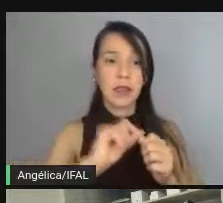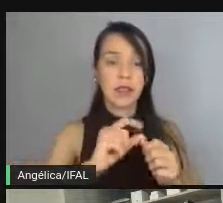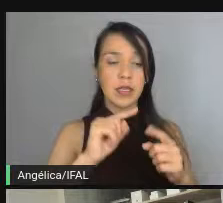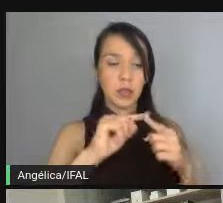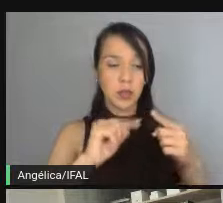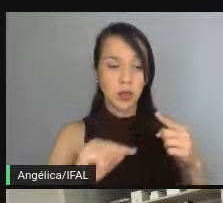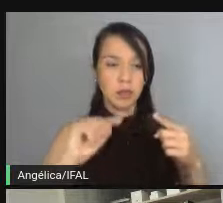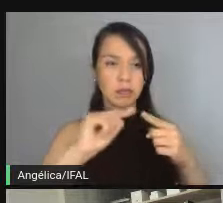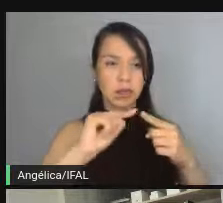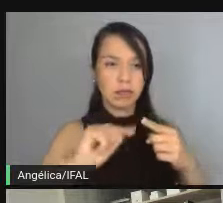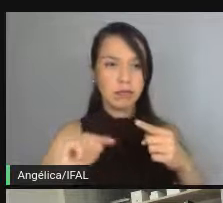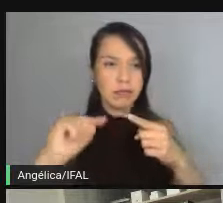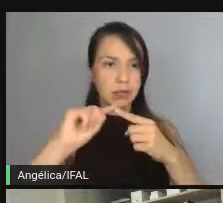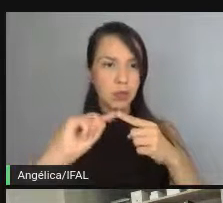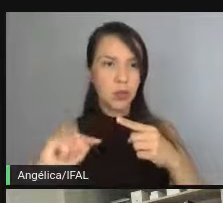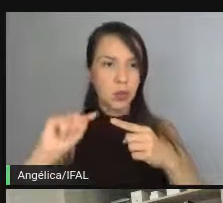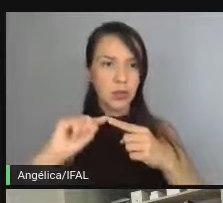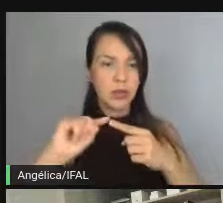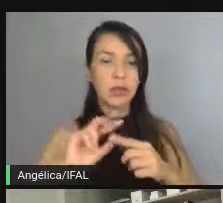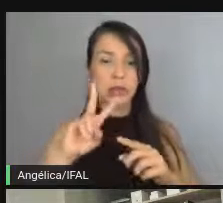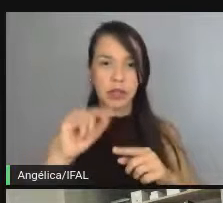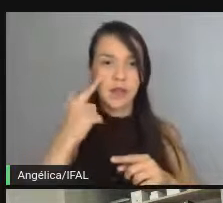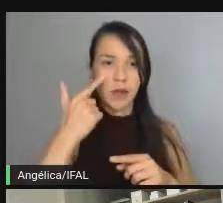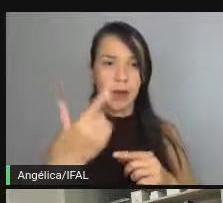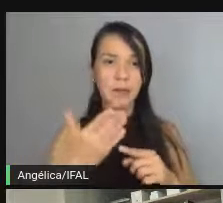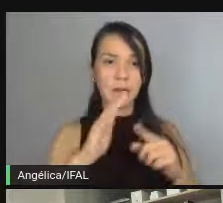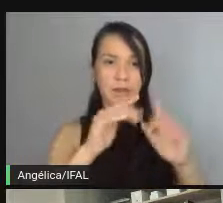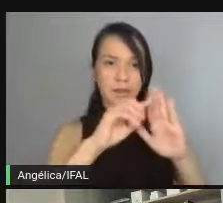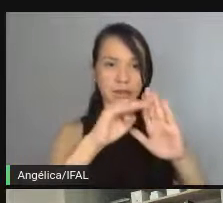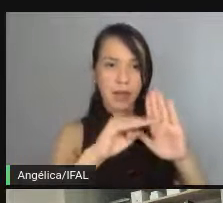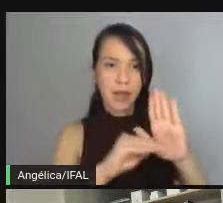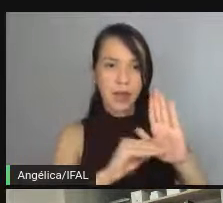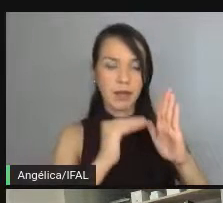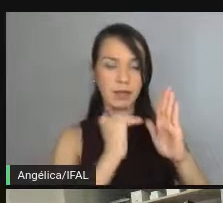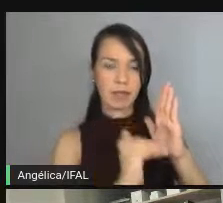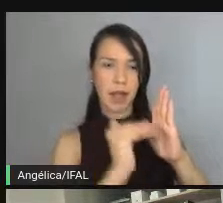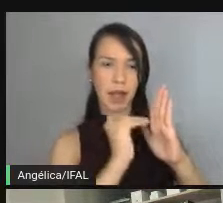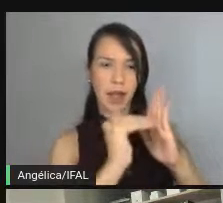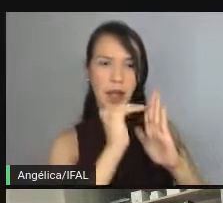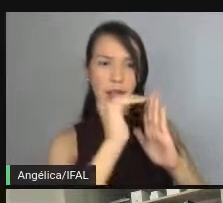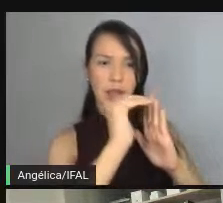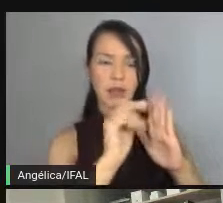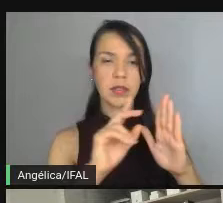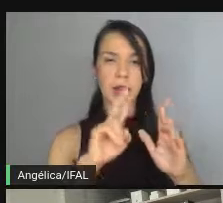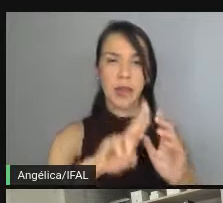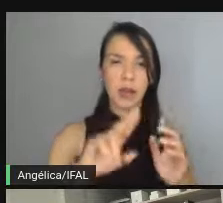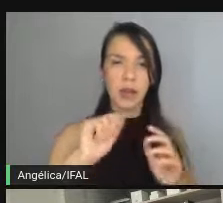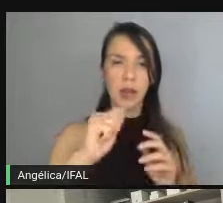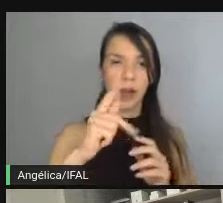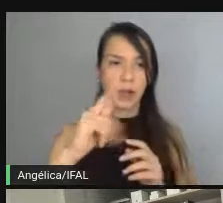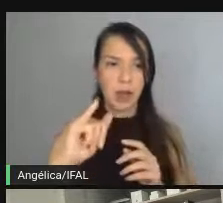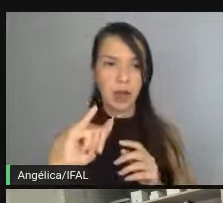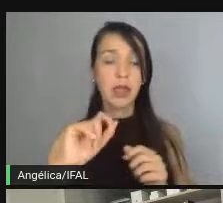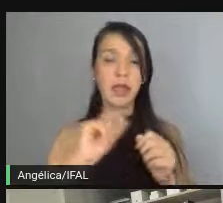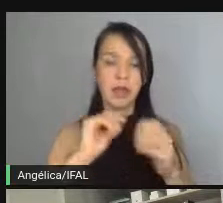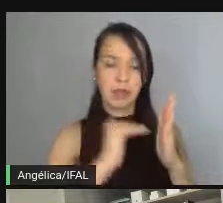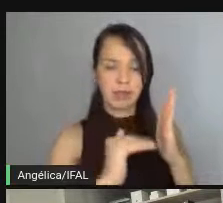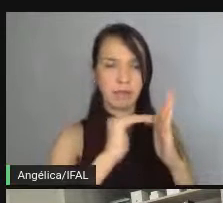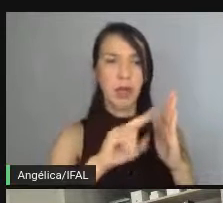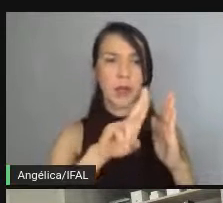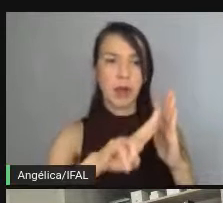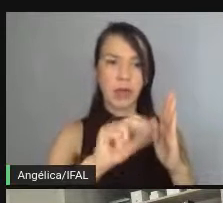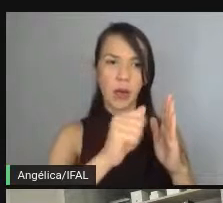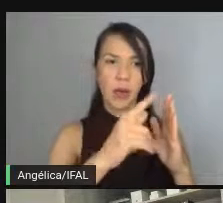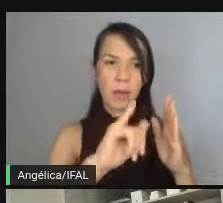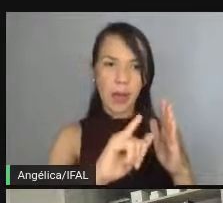ciclo que a gente vai mostrar aqui para cada camada. Se é para consumir uma API, faz esse ciclo para consumir uma